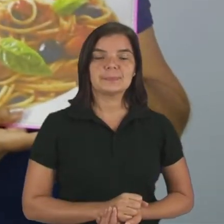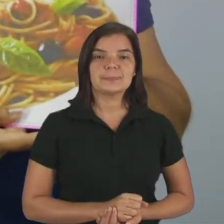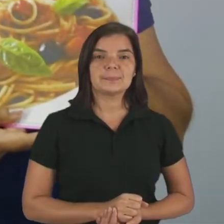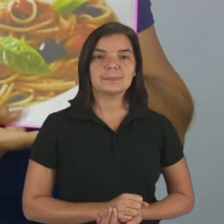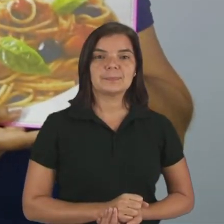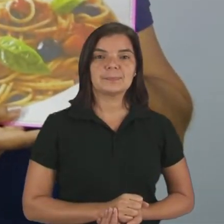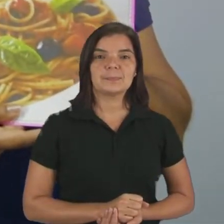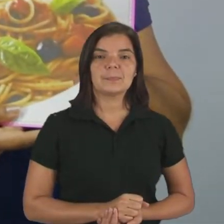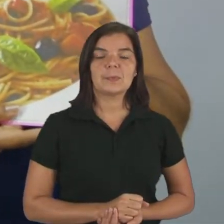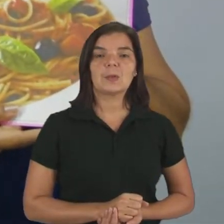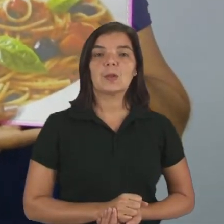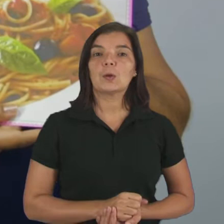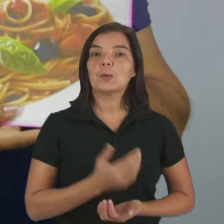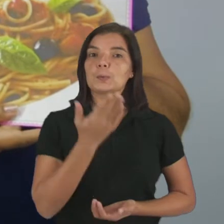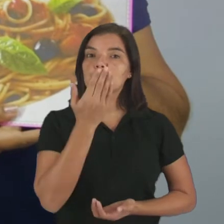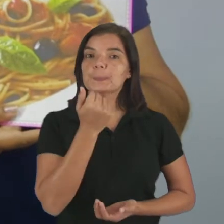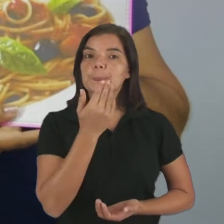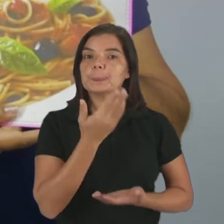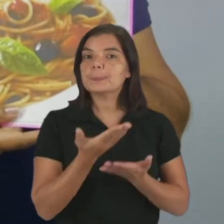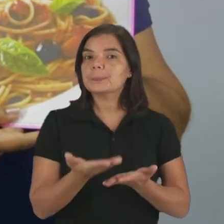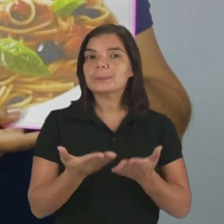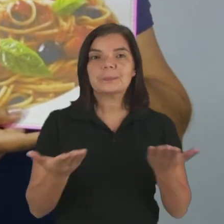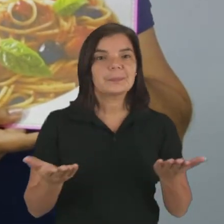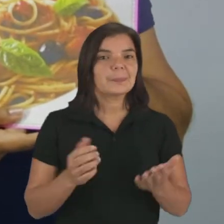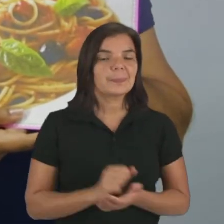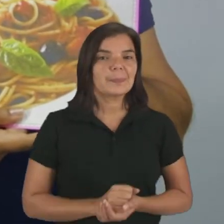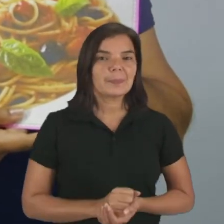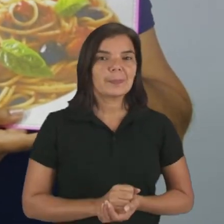O que prato é este? Que alimento é este?